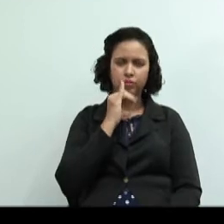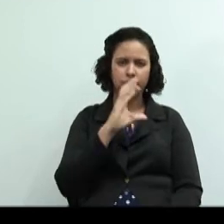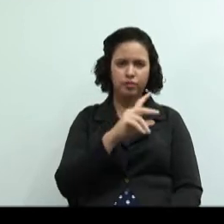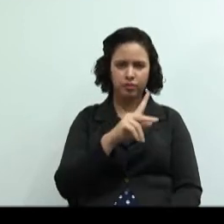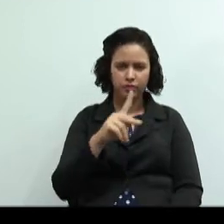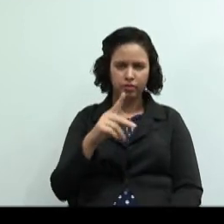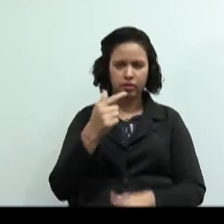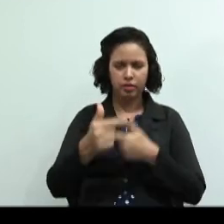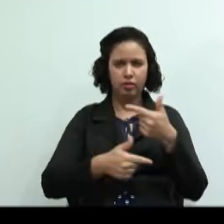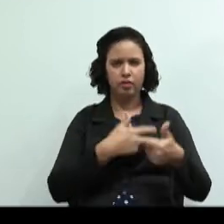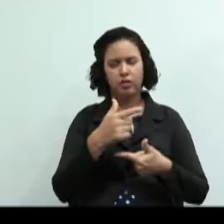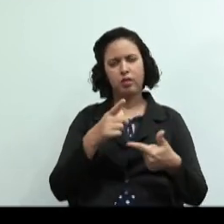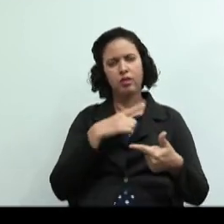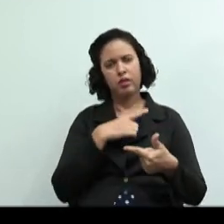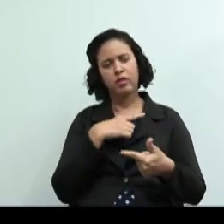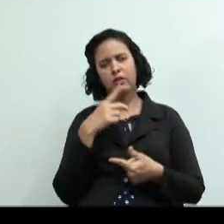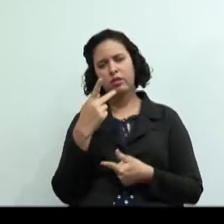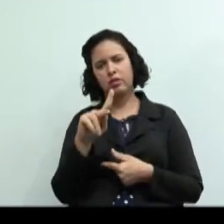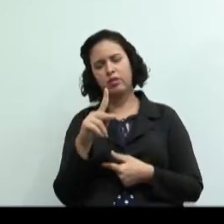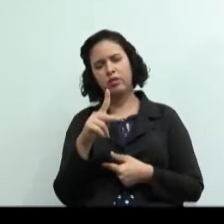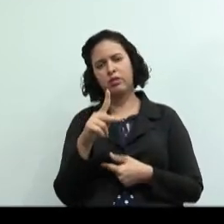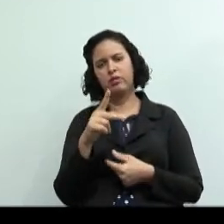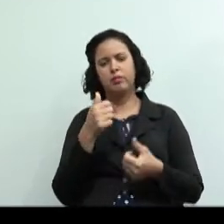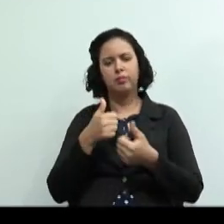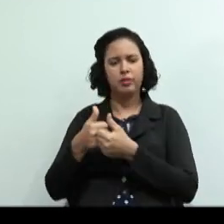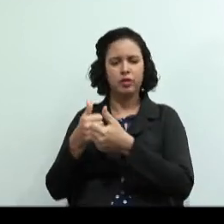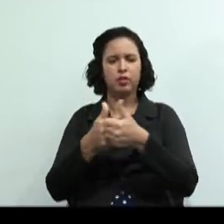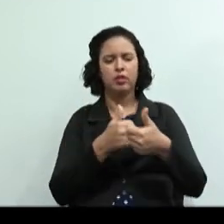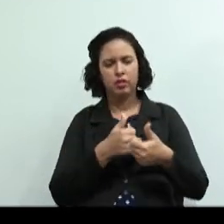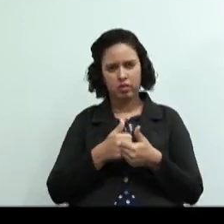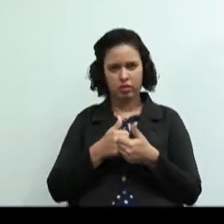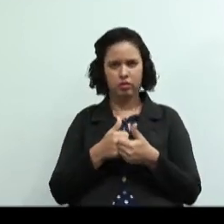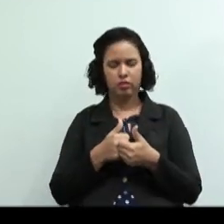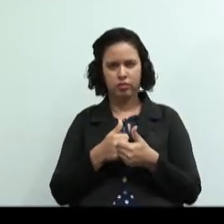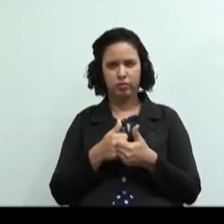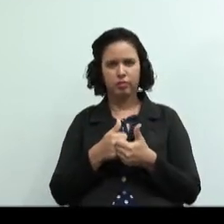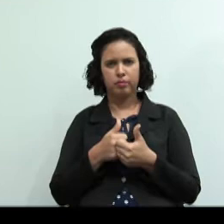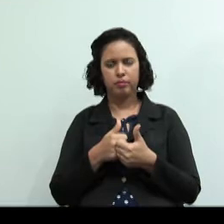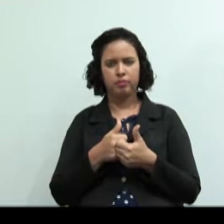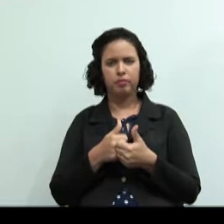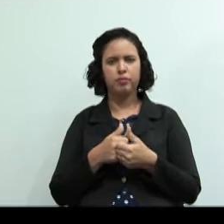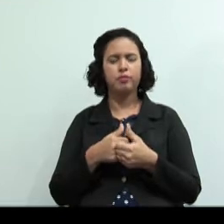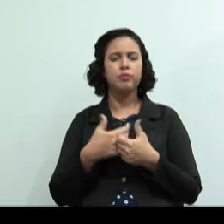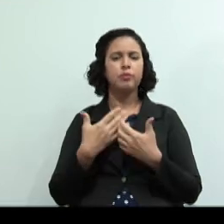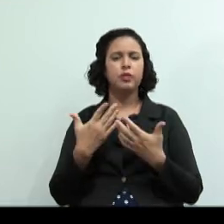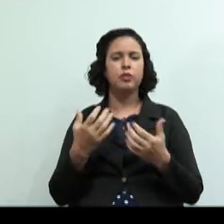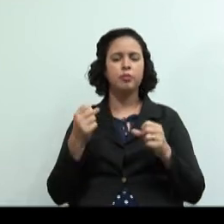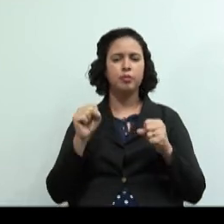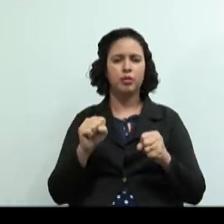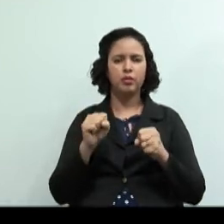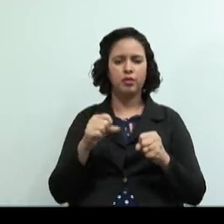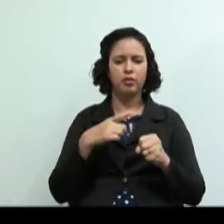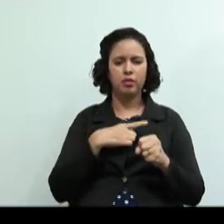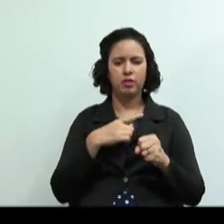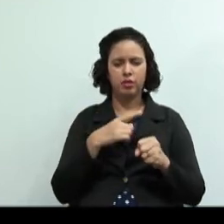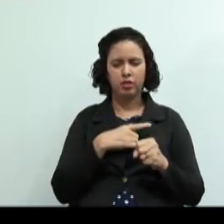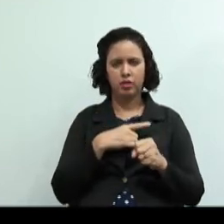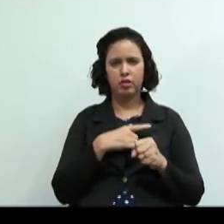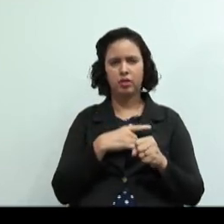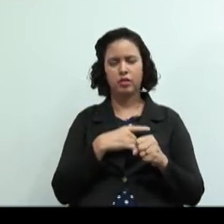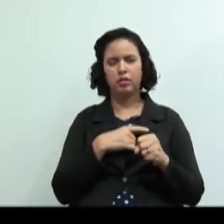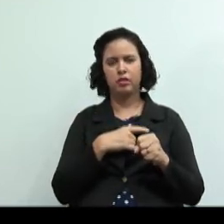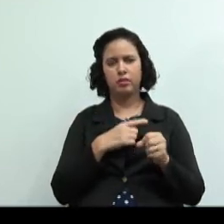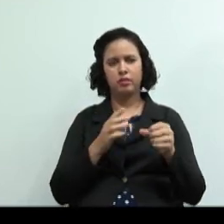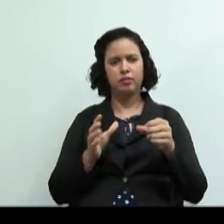existir na sua região não se esqueça de nos dizer qual município que você é olha podemos ter coletadores de café